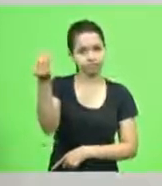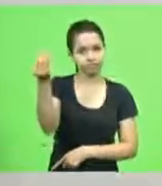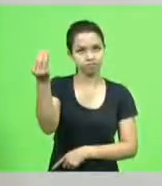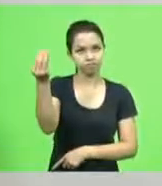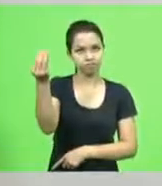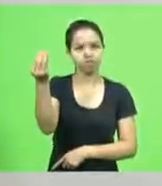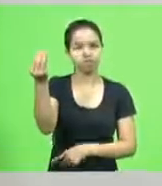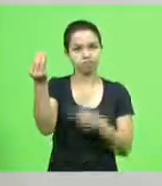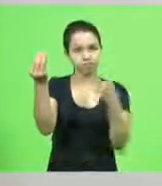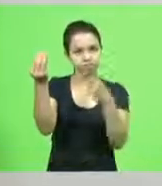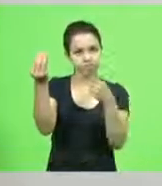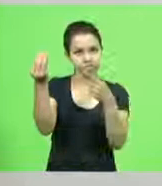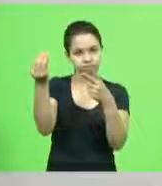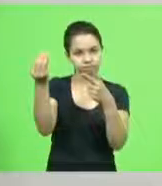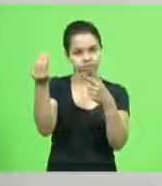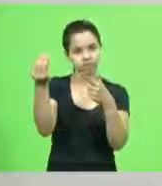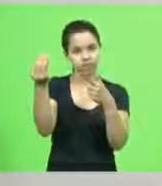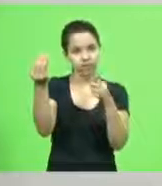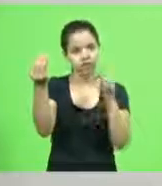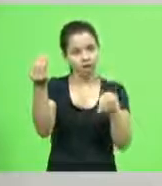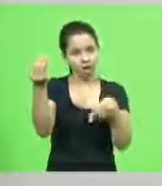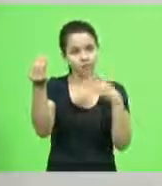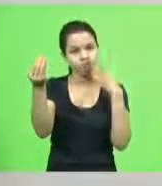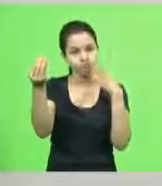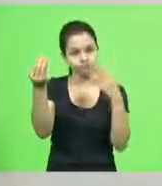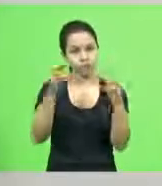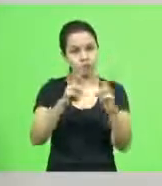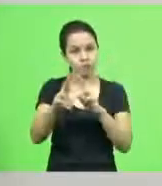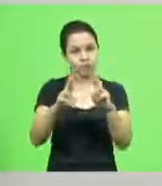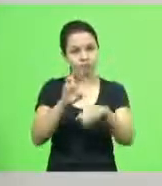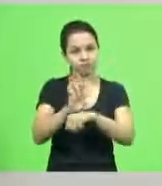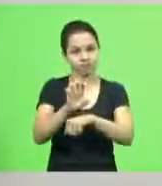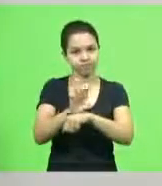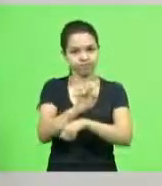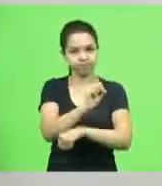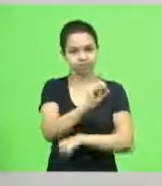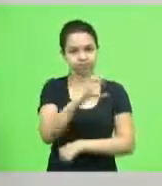esse aqui é o retrato das rodovias do estado de santa catarina